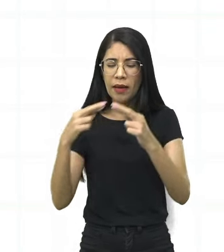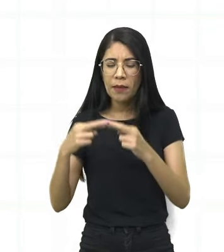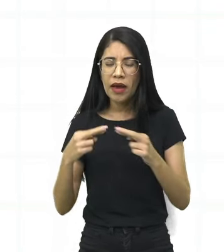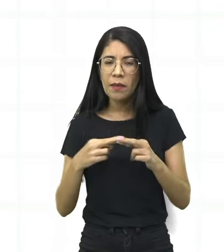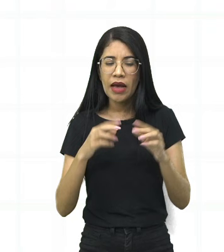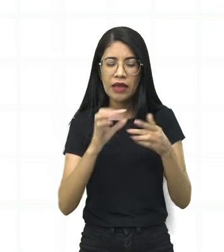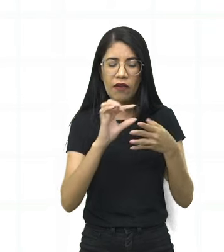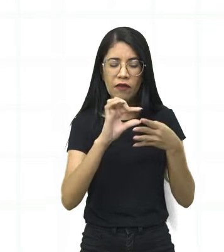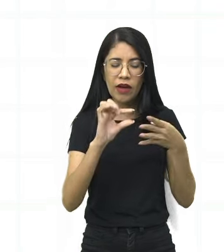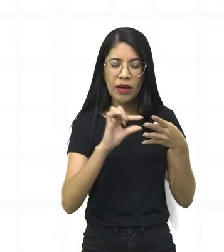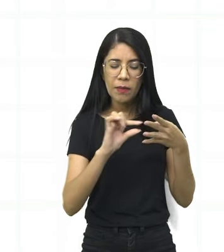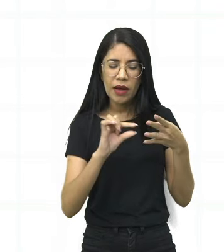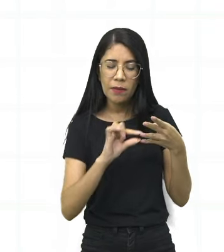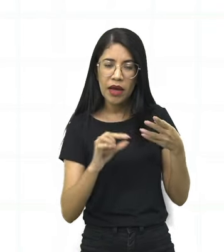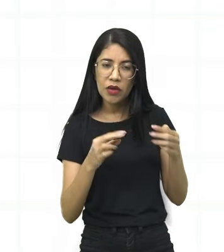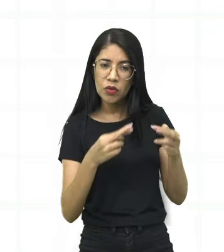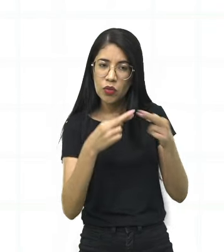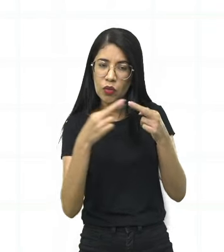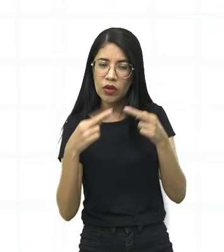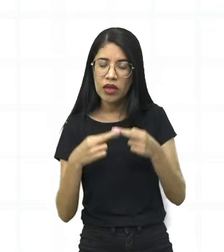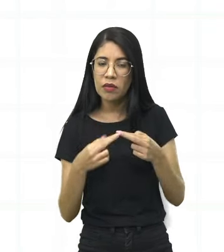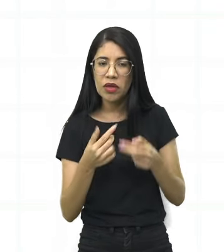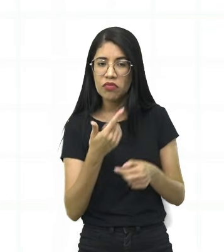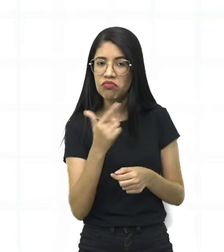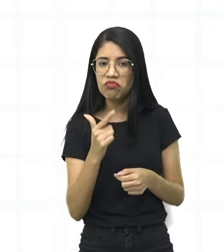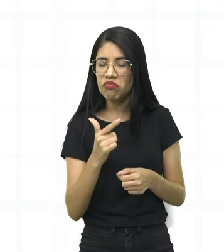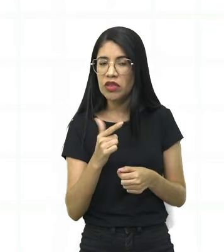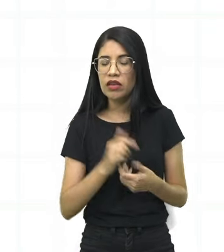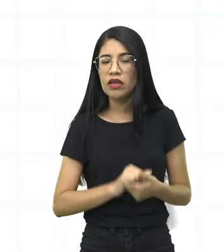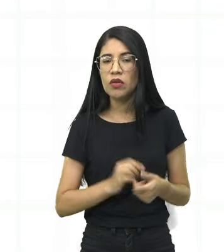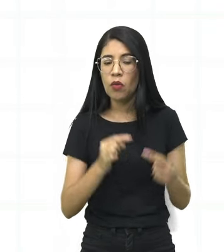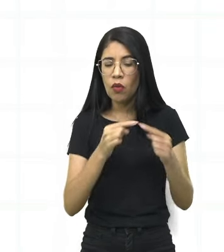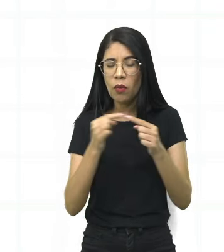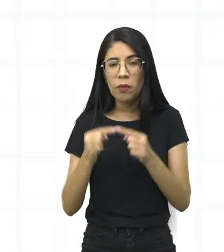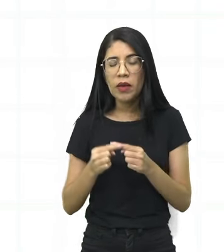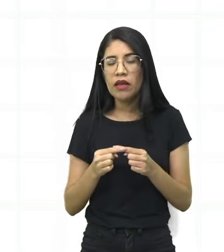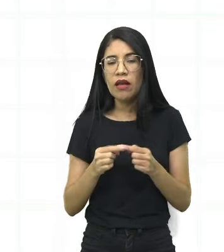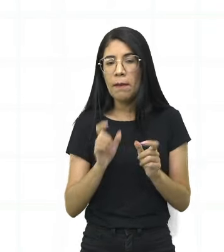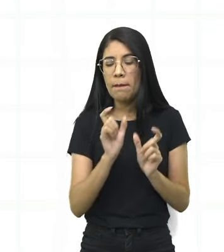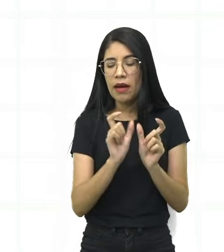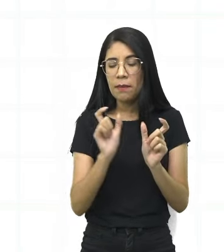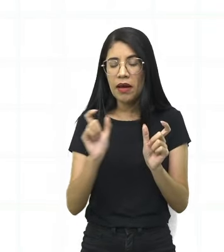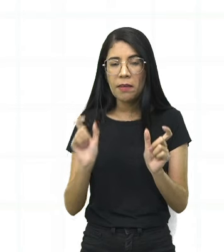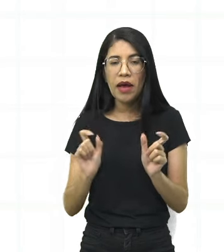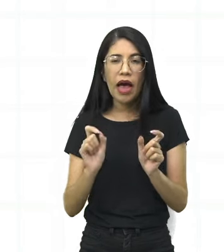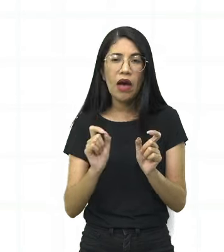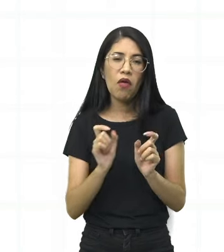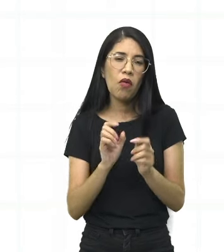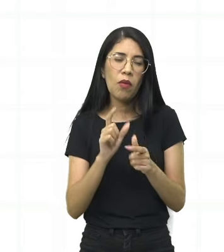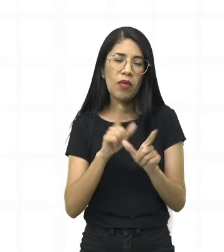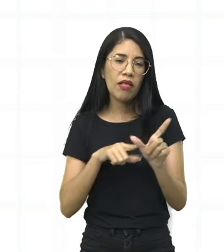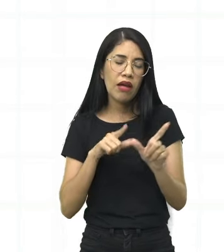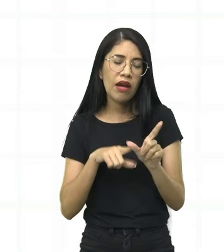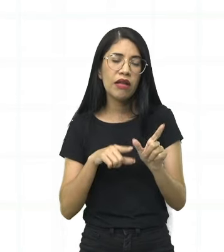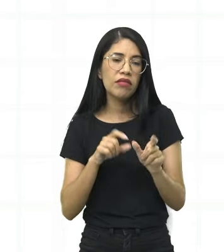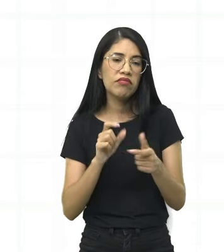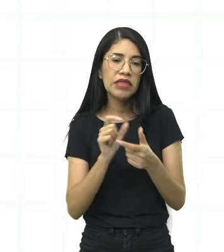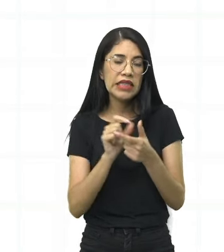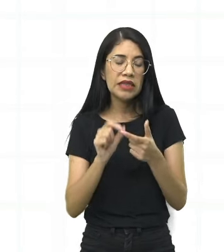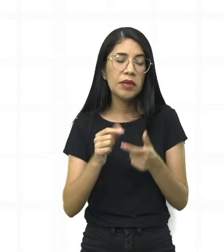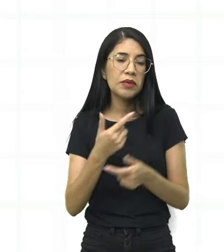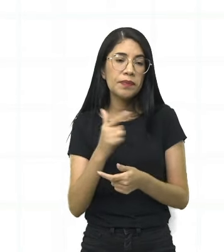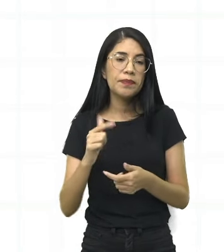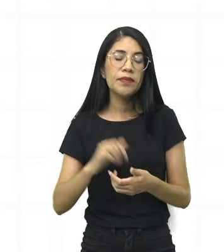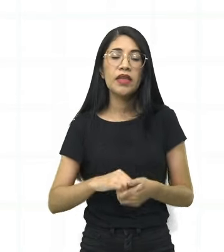de cada verso, não tem uma cadência da rima, né? Repetindo uma letra, uma sílaba. Então é um